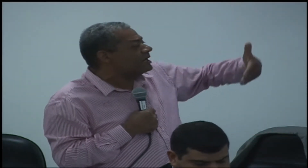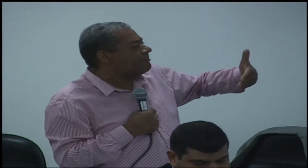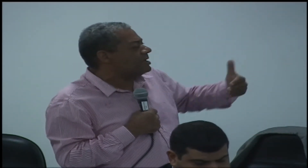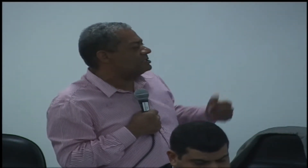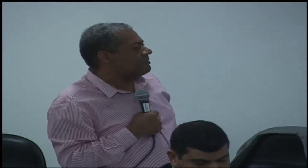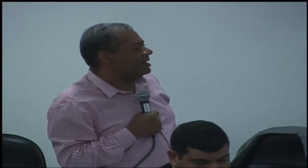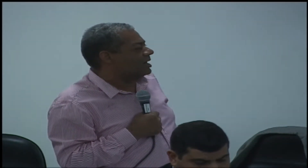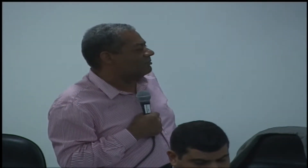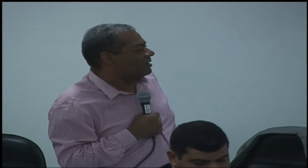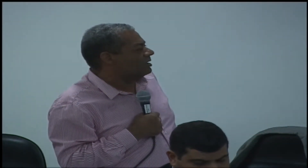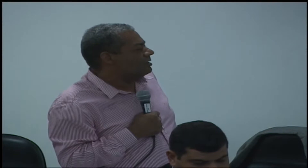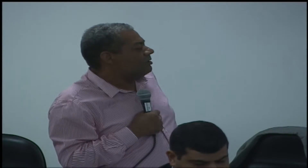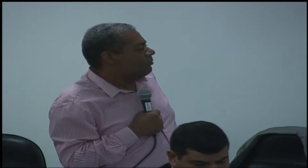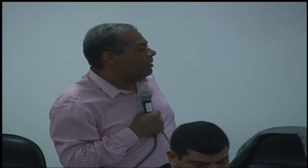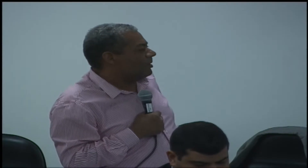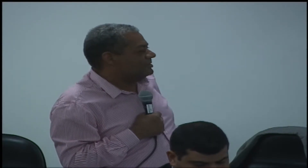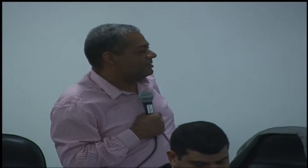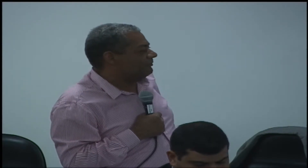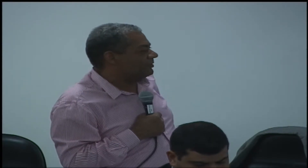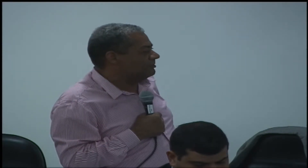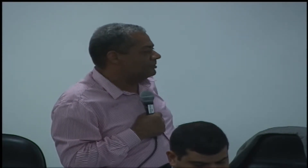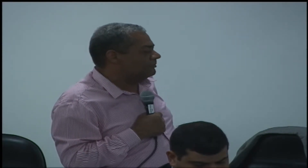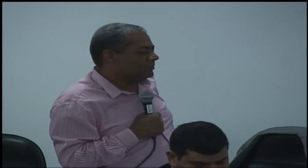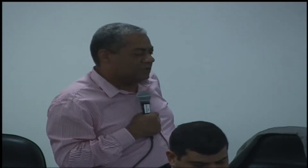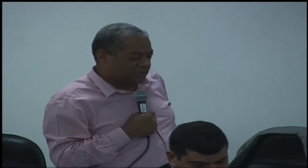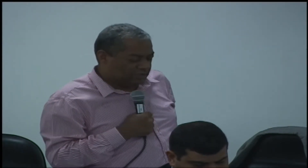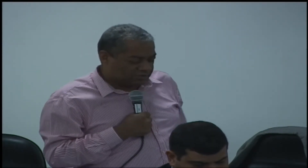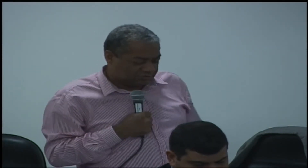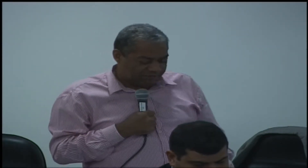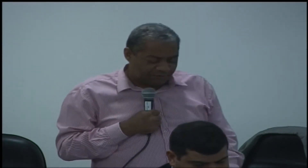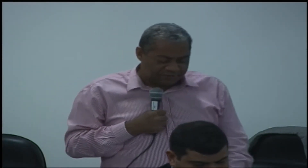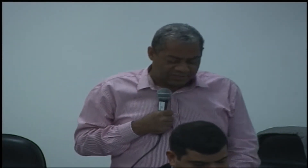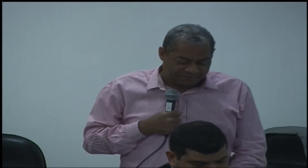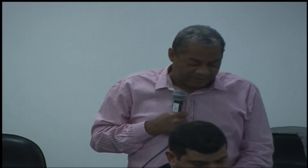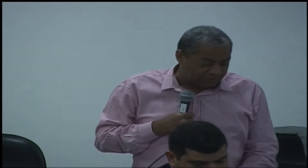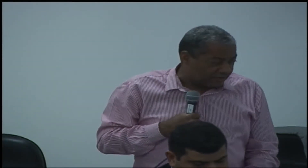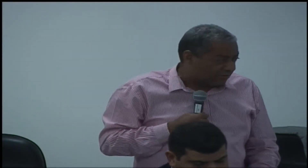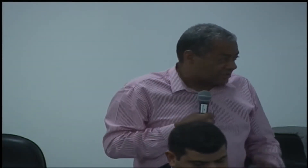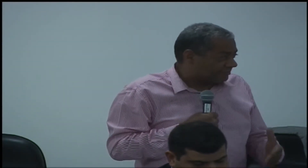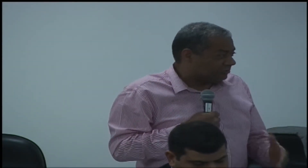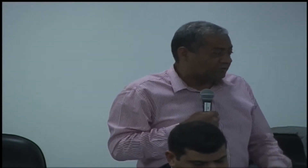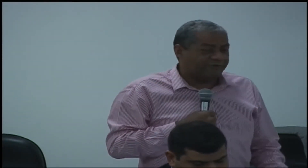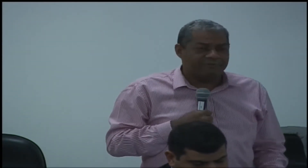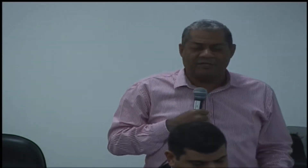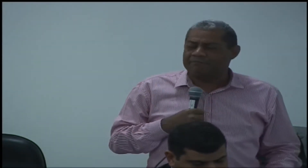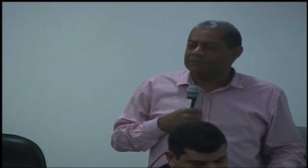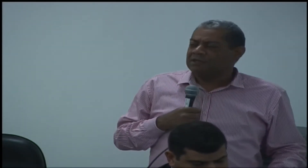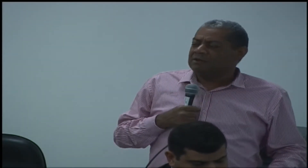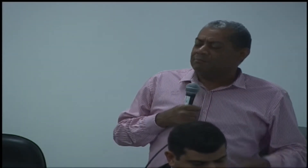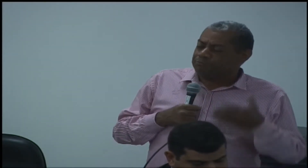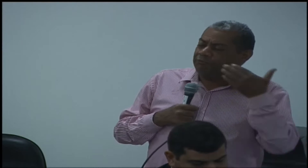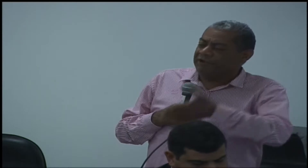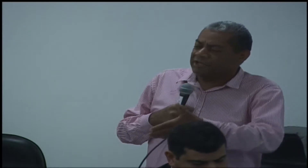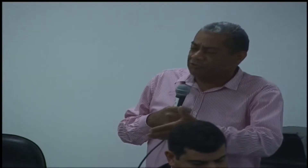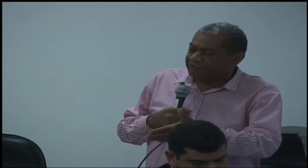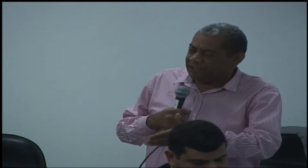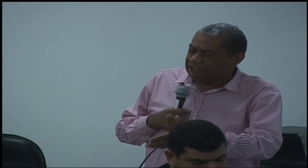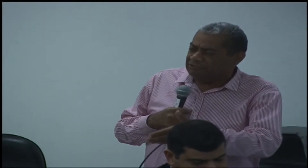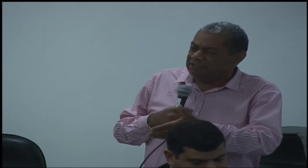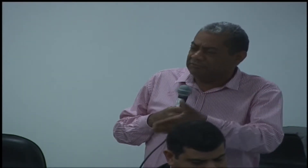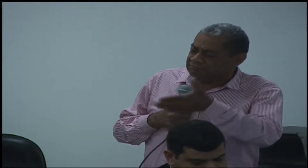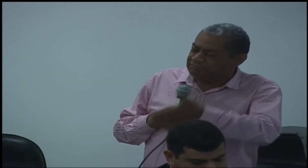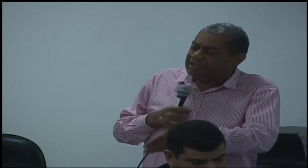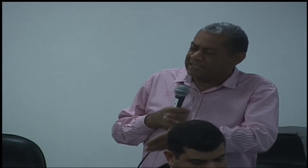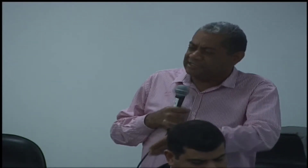eternamente marcado lá com a Moacir Firmino. Isso é importante para a dona Rosa, para toda a família, para o vereador